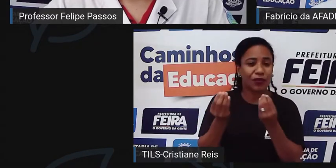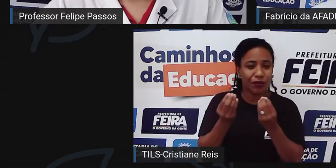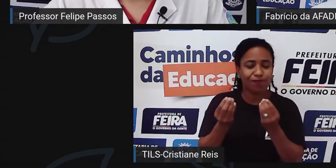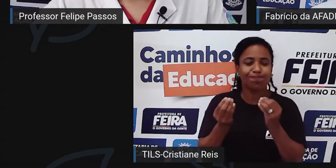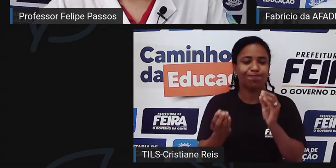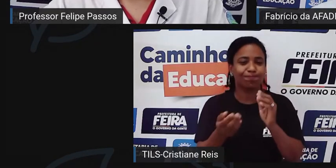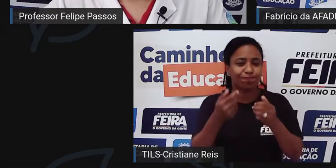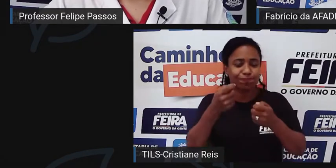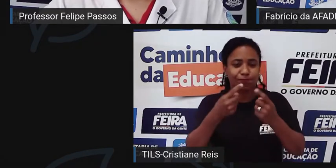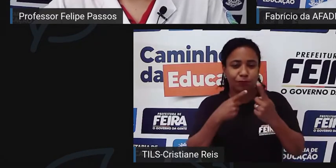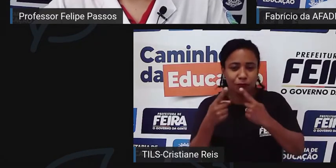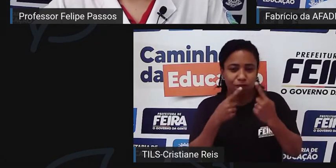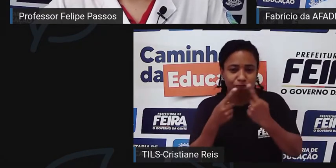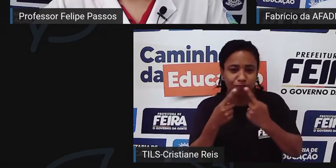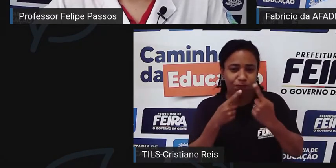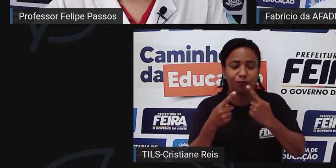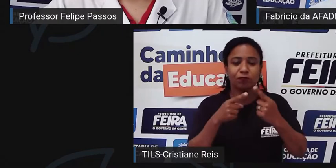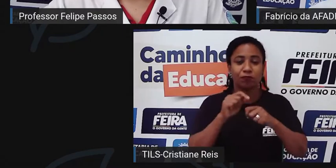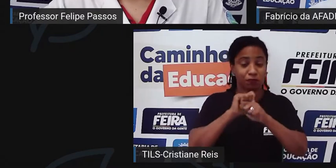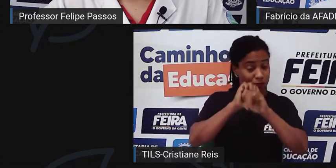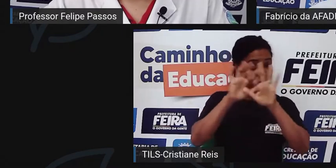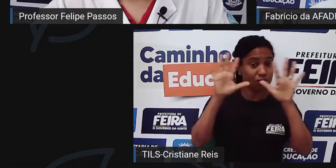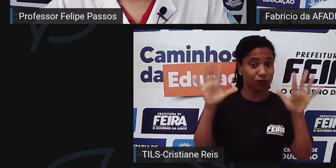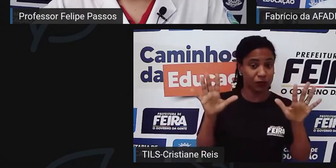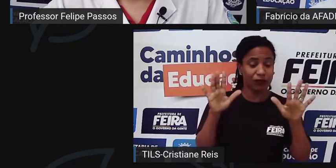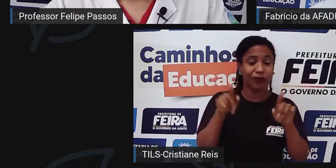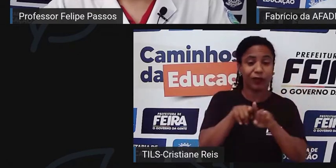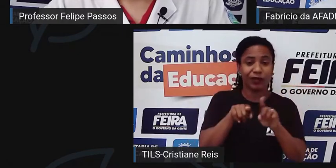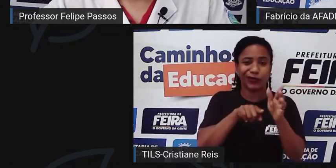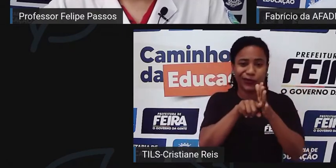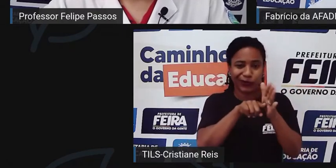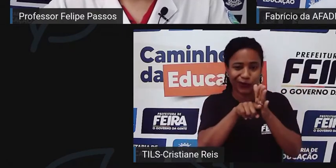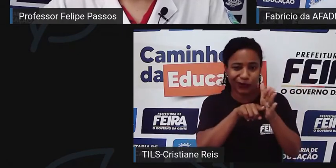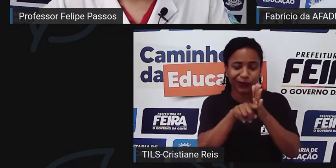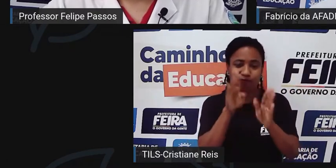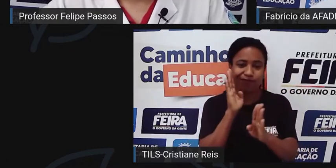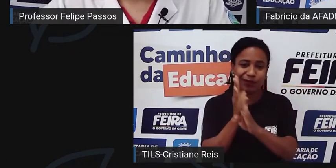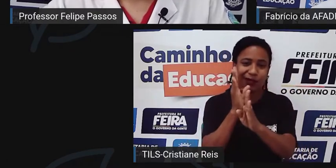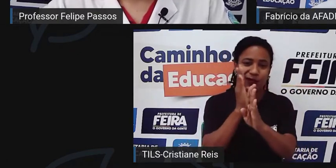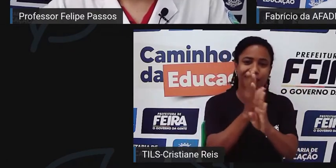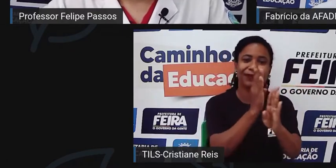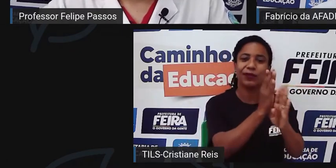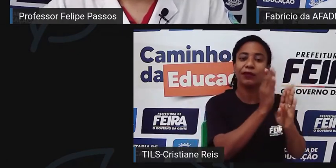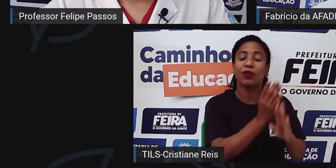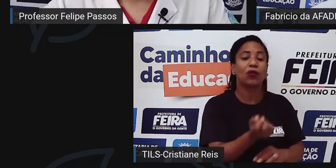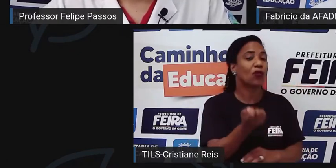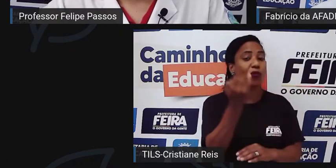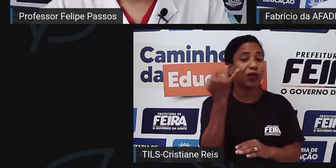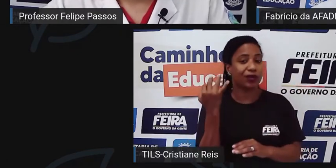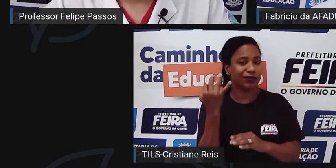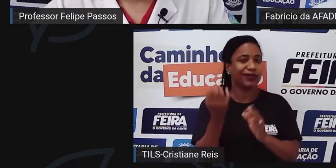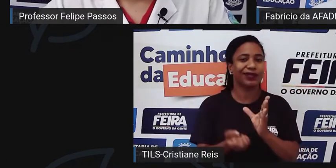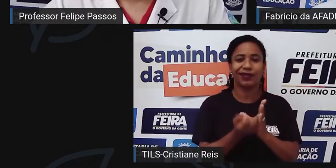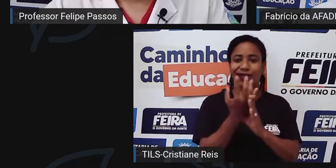esse diagnóstico de quantas pessoas existem para que possam fazer políticas públicas.